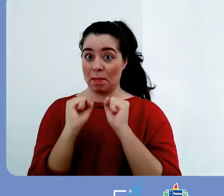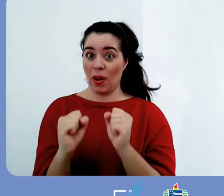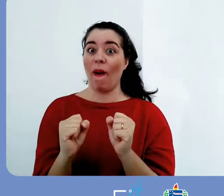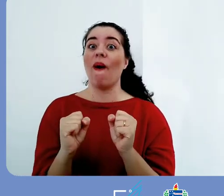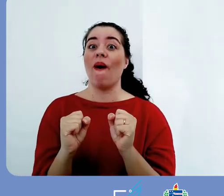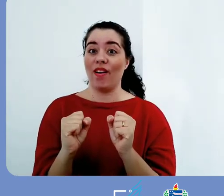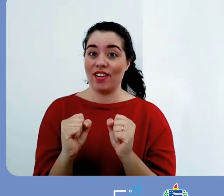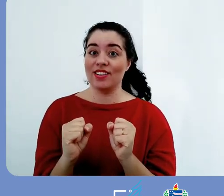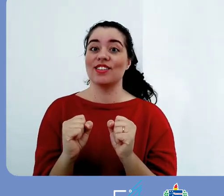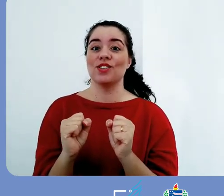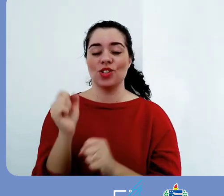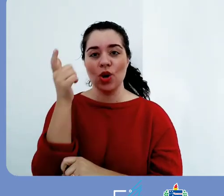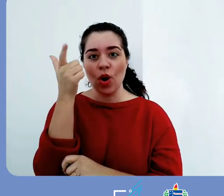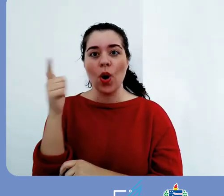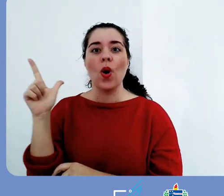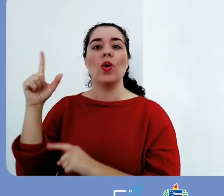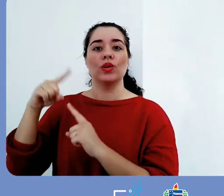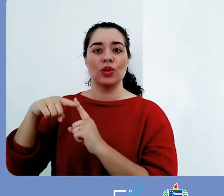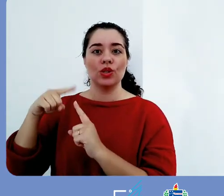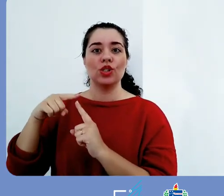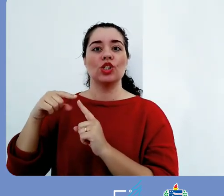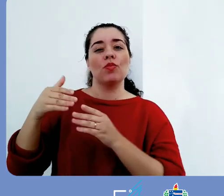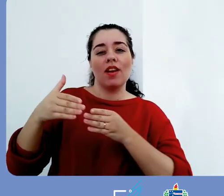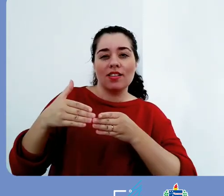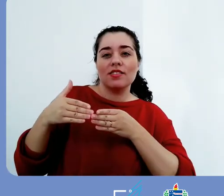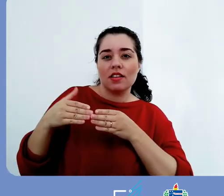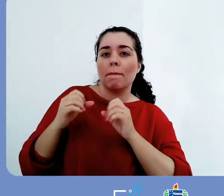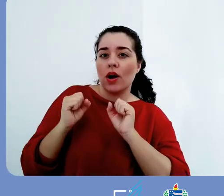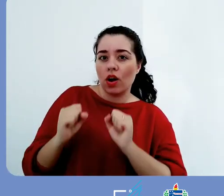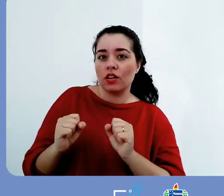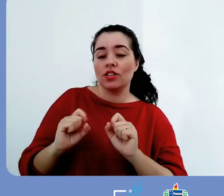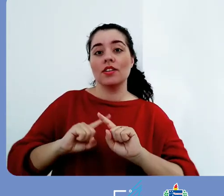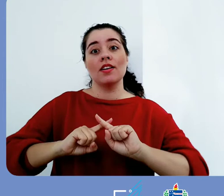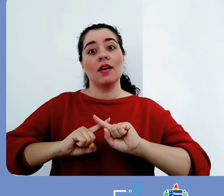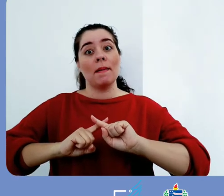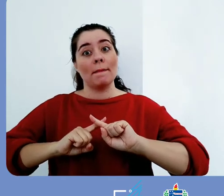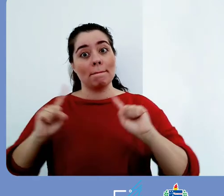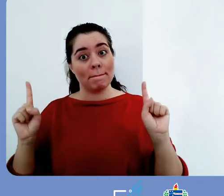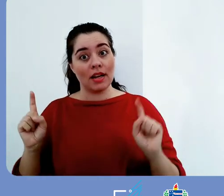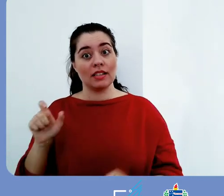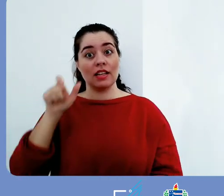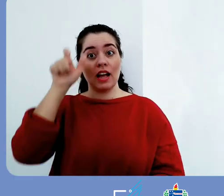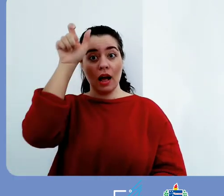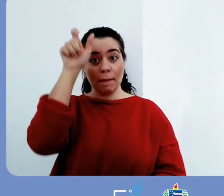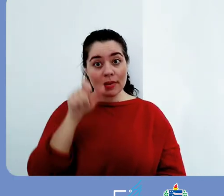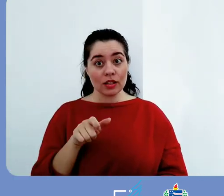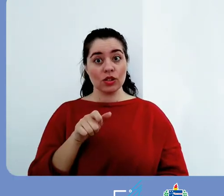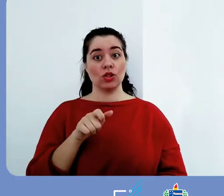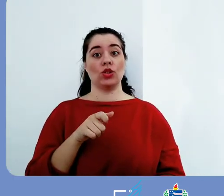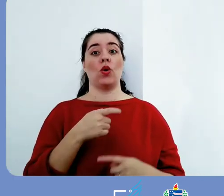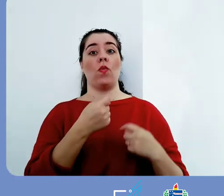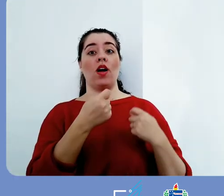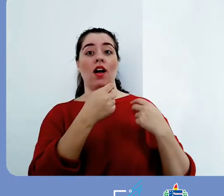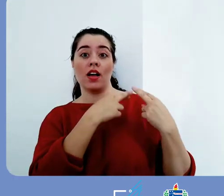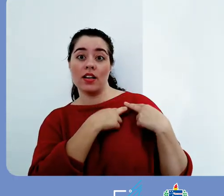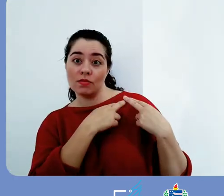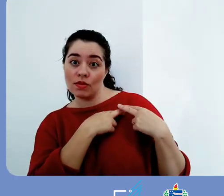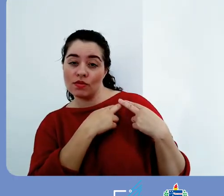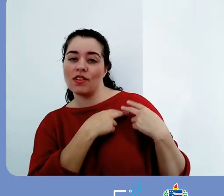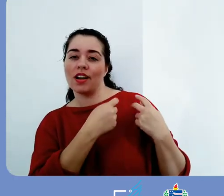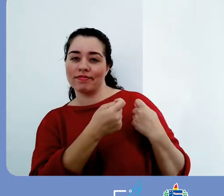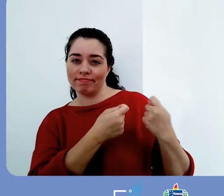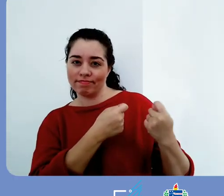inclua a licença no item inserido. Se você não incluir uma licença diferente, como eu já disse,